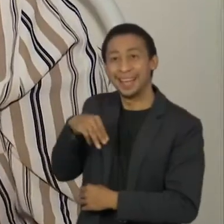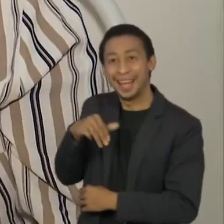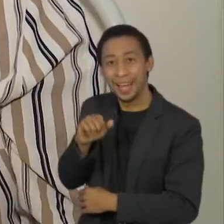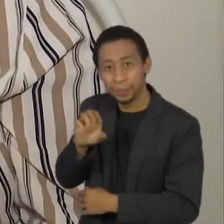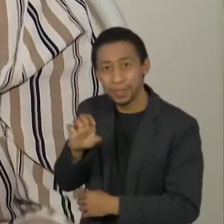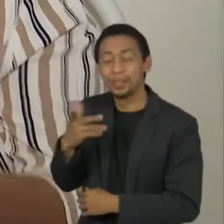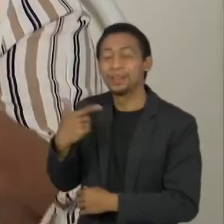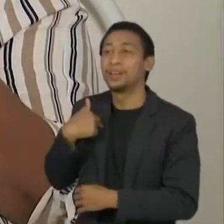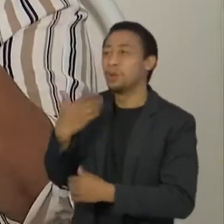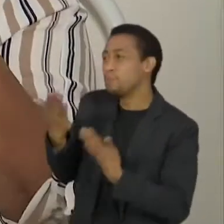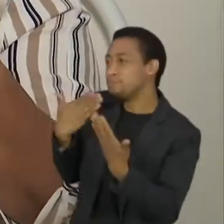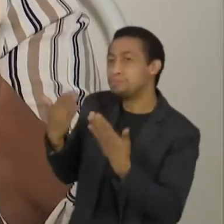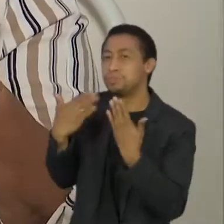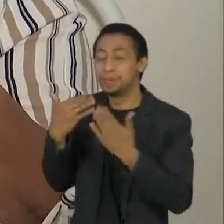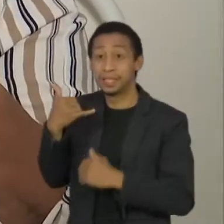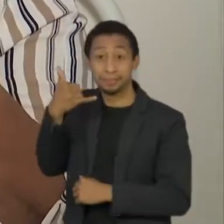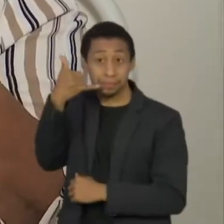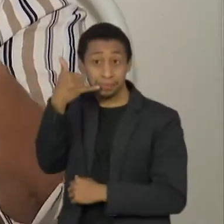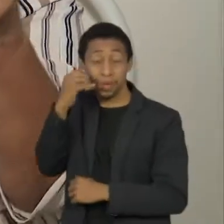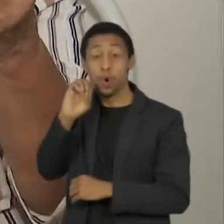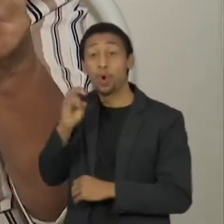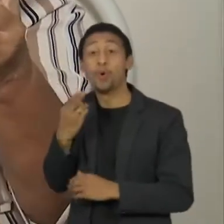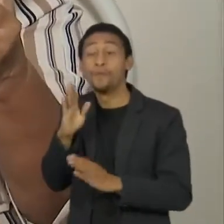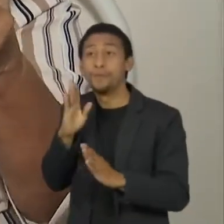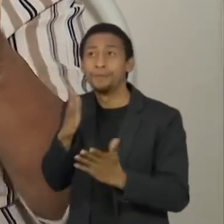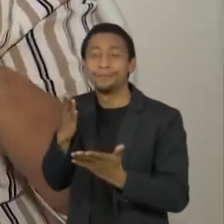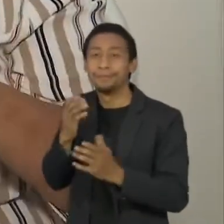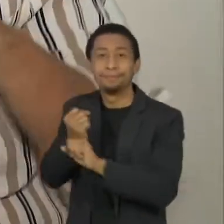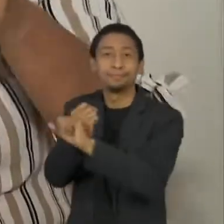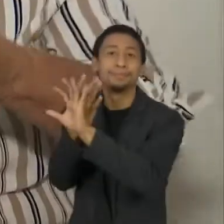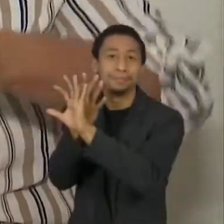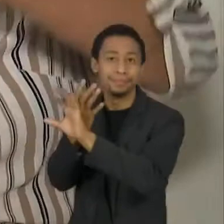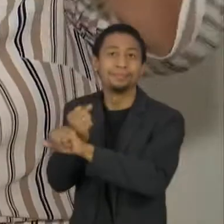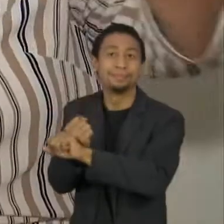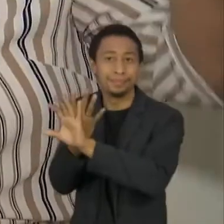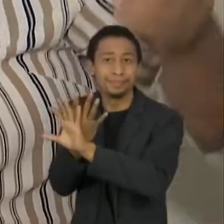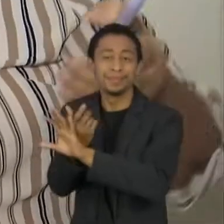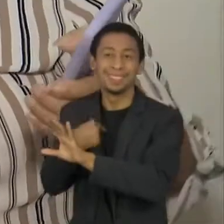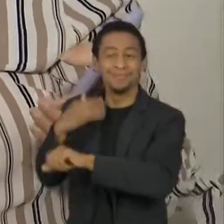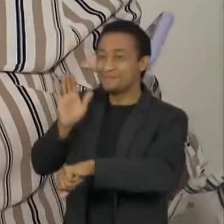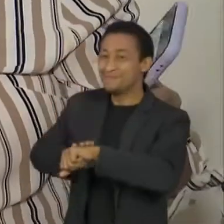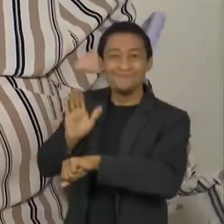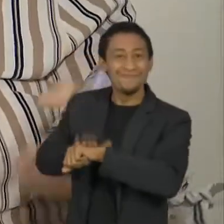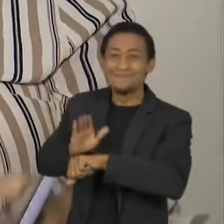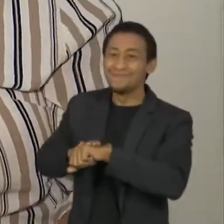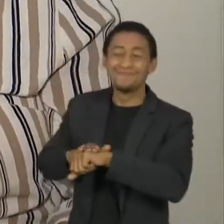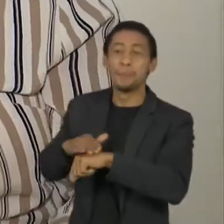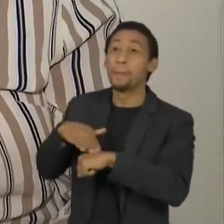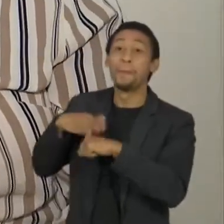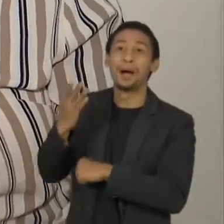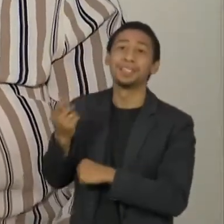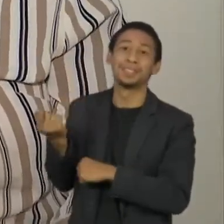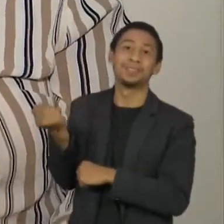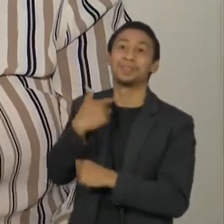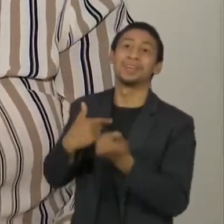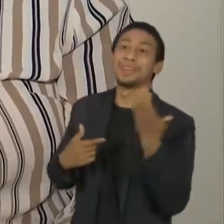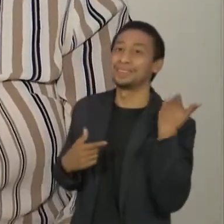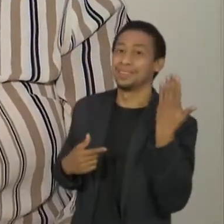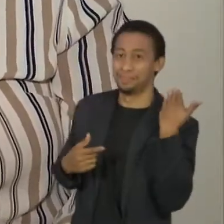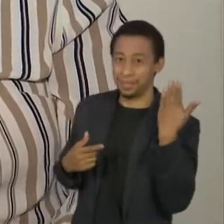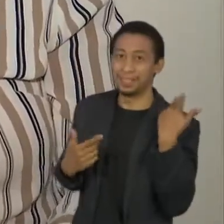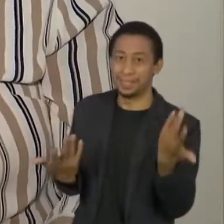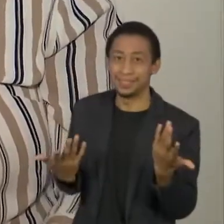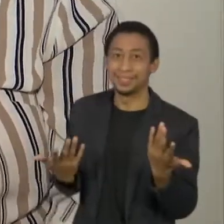eles pelo FaceTime, mais do que eu fazia antigamente, você entende? Eu